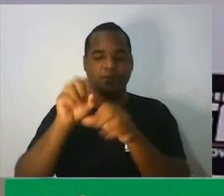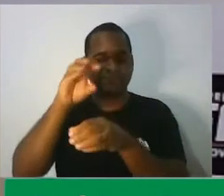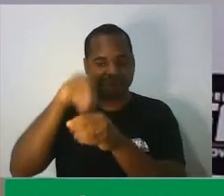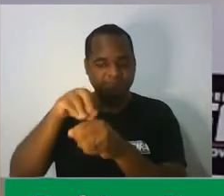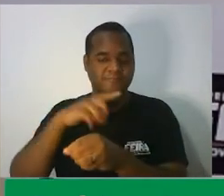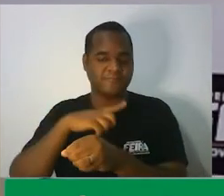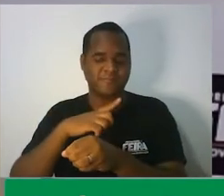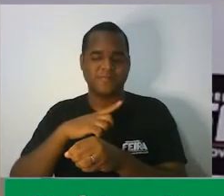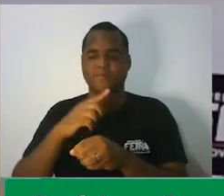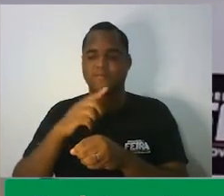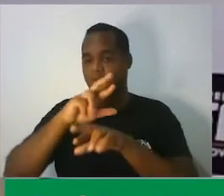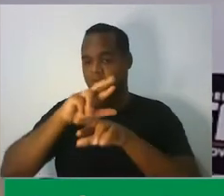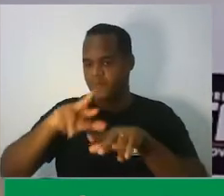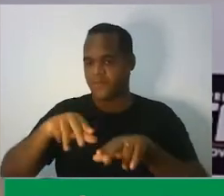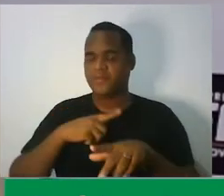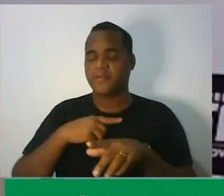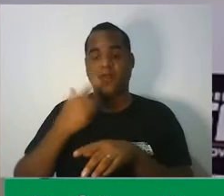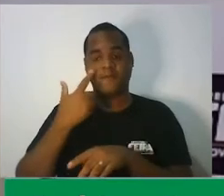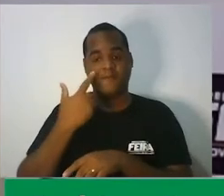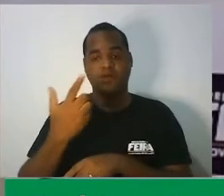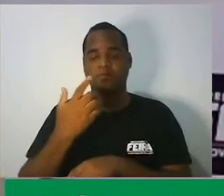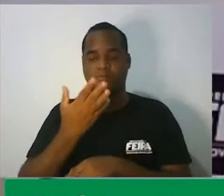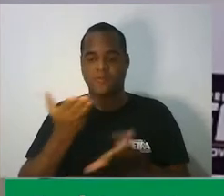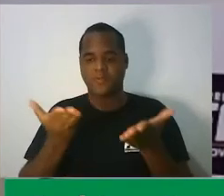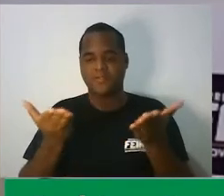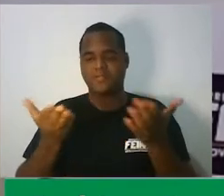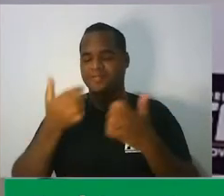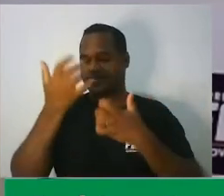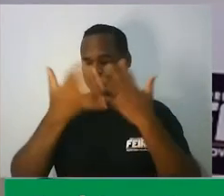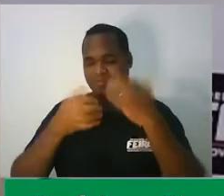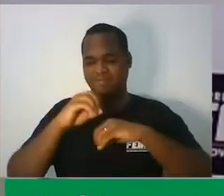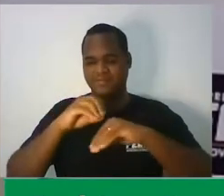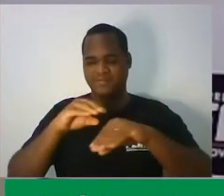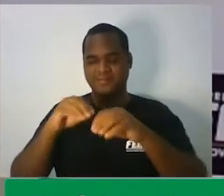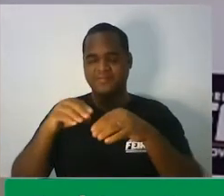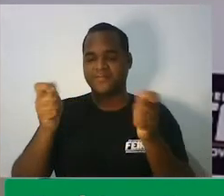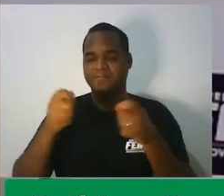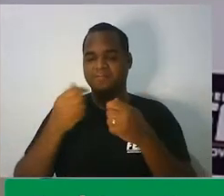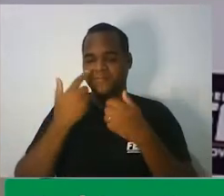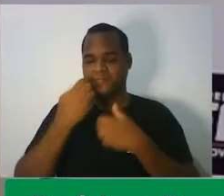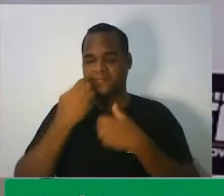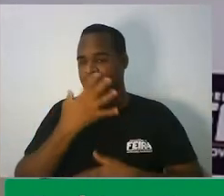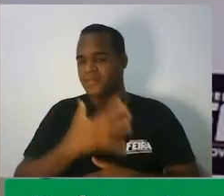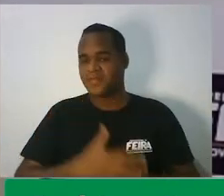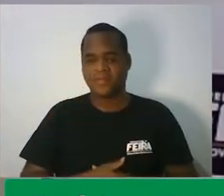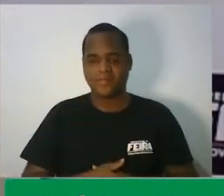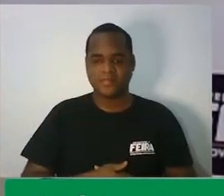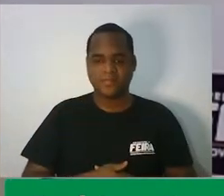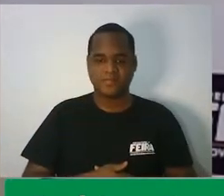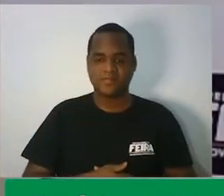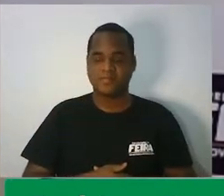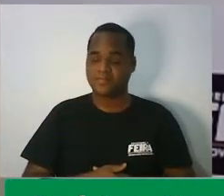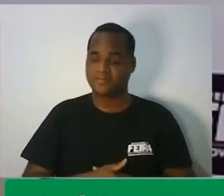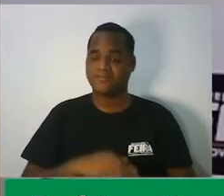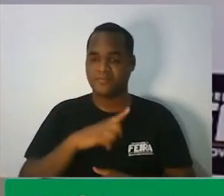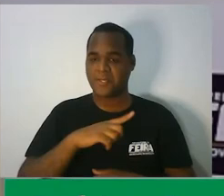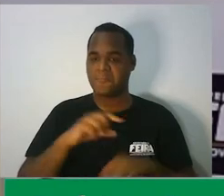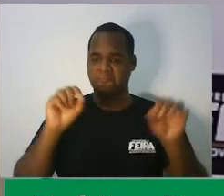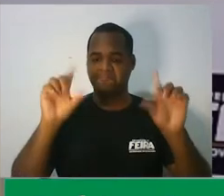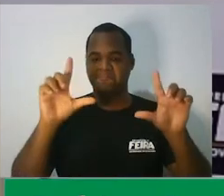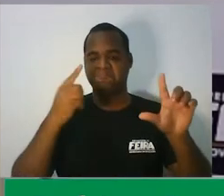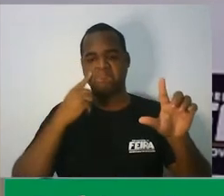que nós veremos na aula hoje, tá bom? Então eu vou colocar aqui a tela do nosso quadro,